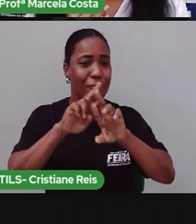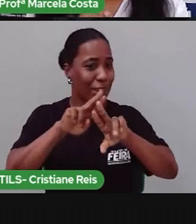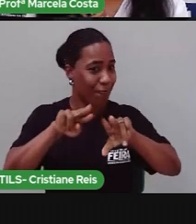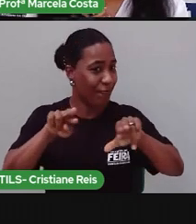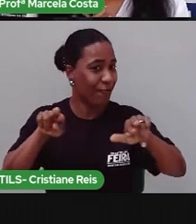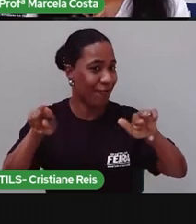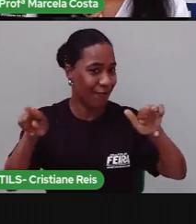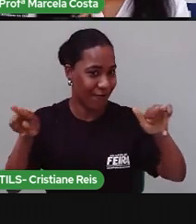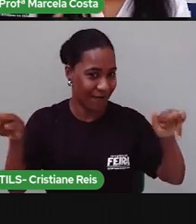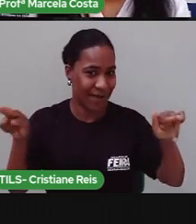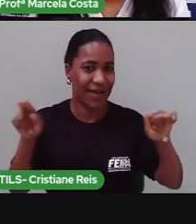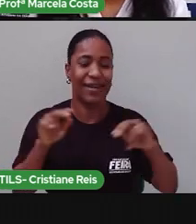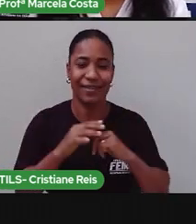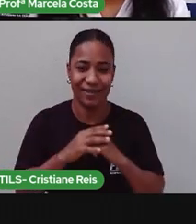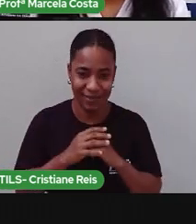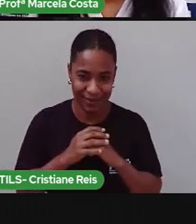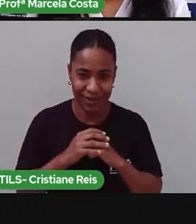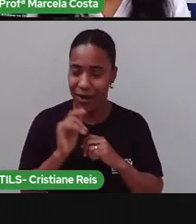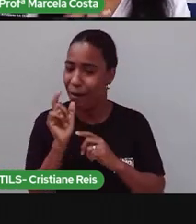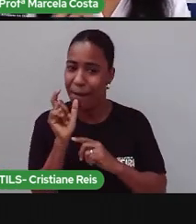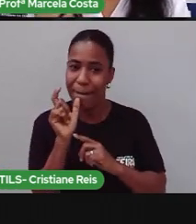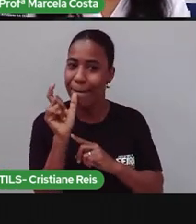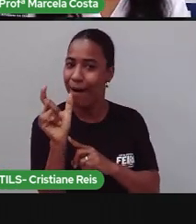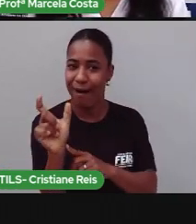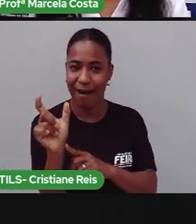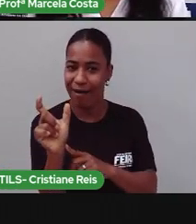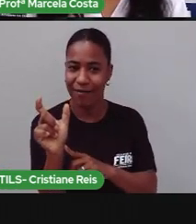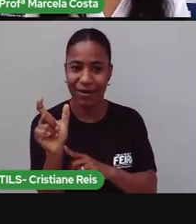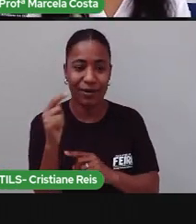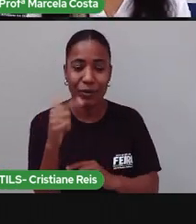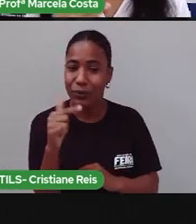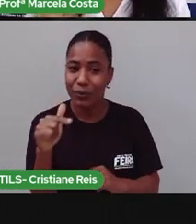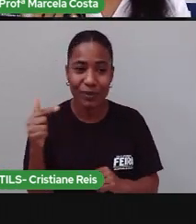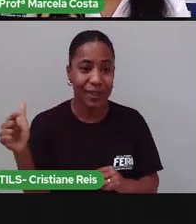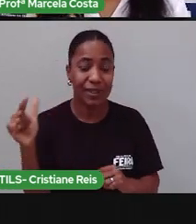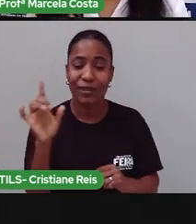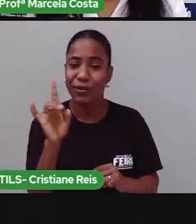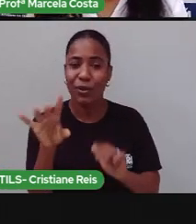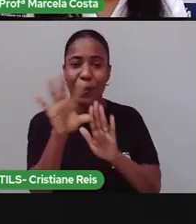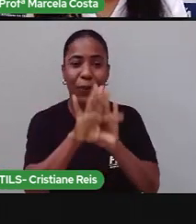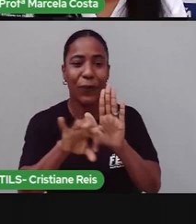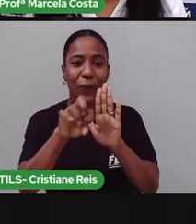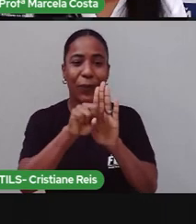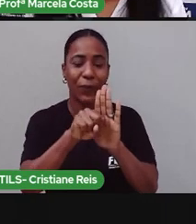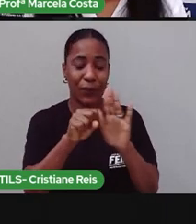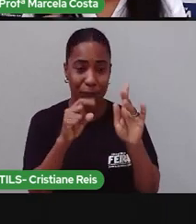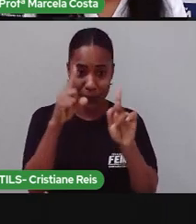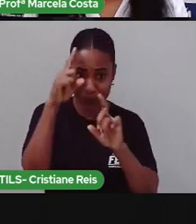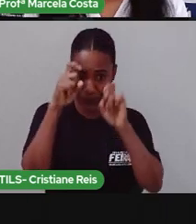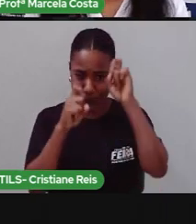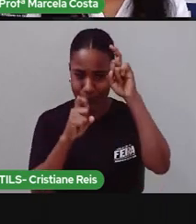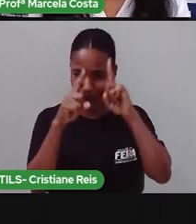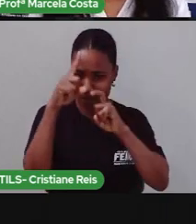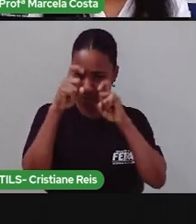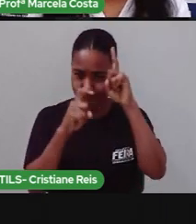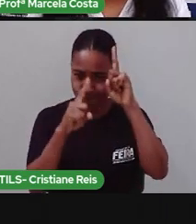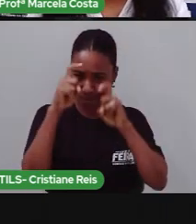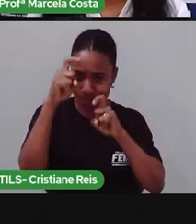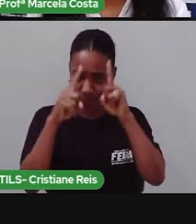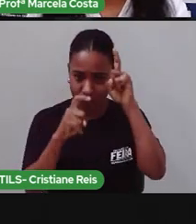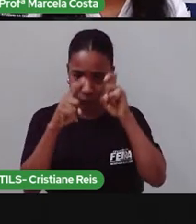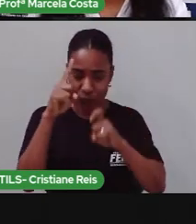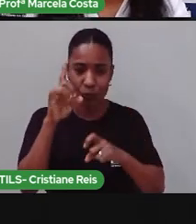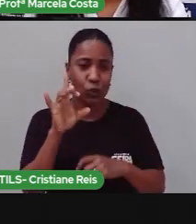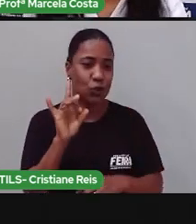não utilizam palavras. Só símbolos, só expressões. E servem para comunicar